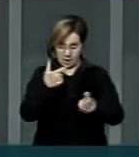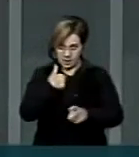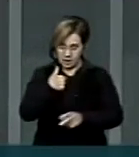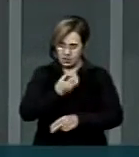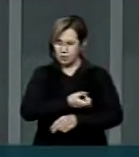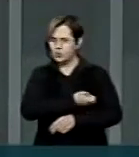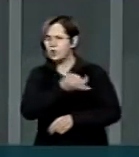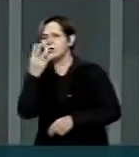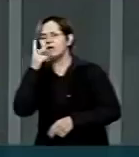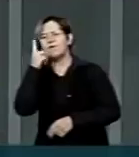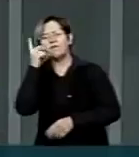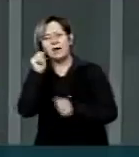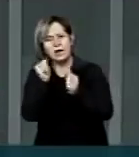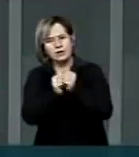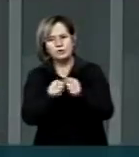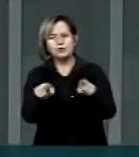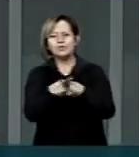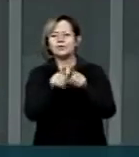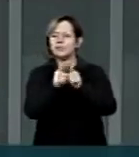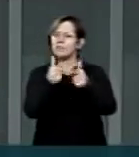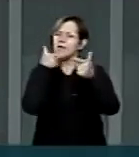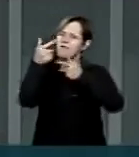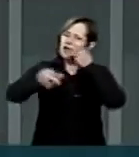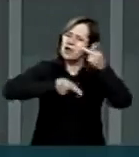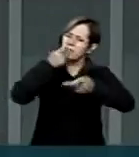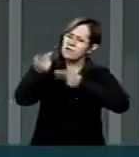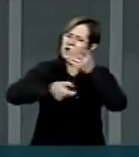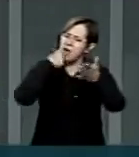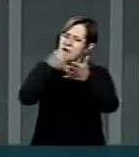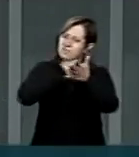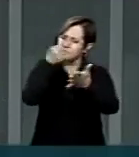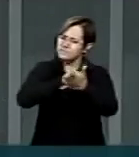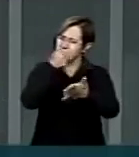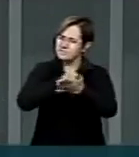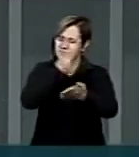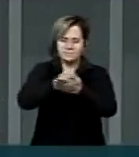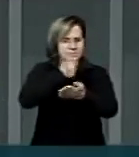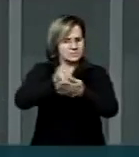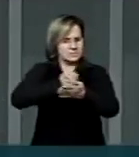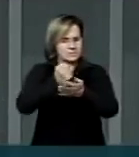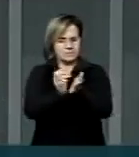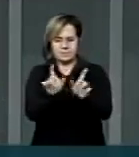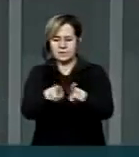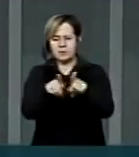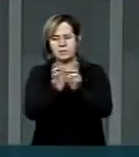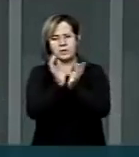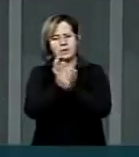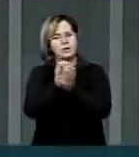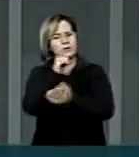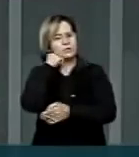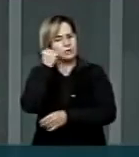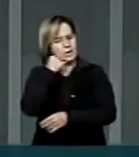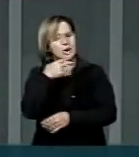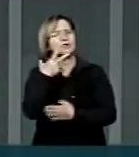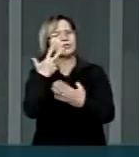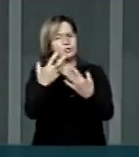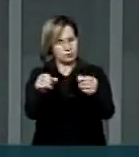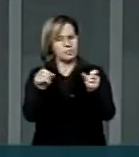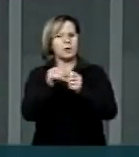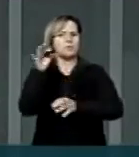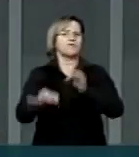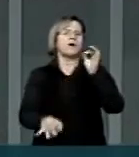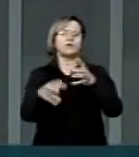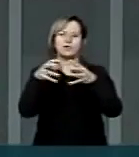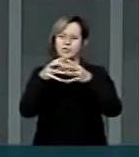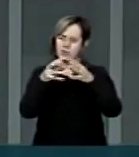deputados, outros deputados, bateram nessa tecla. Senadores, vamos fazer justiça aos senadores